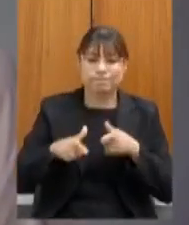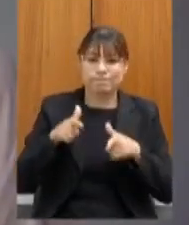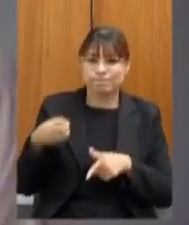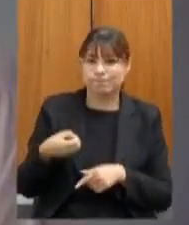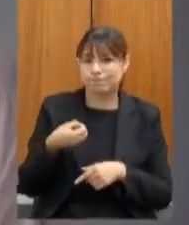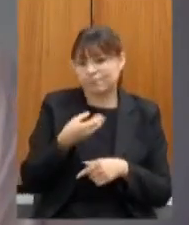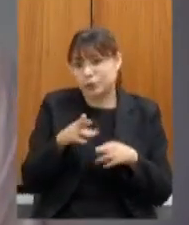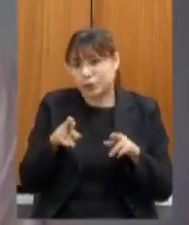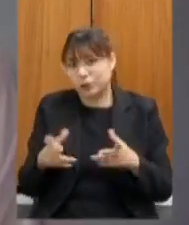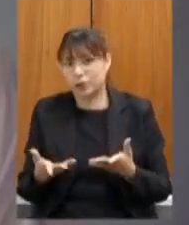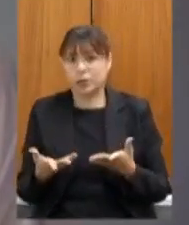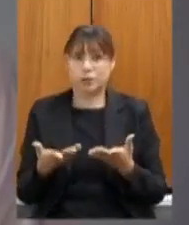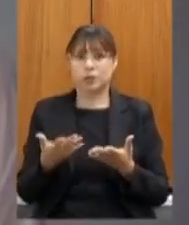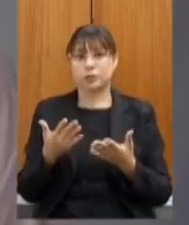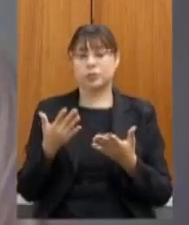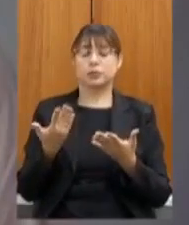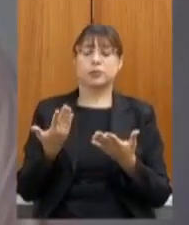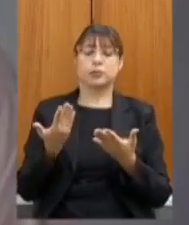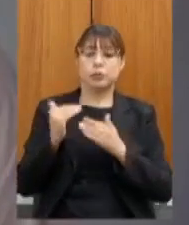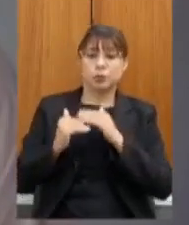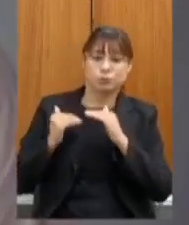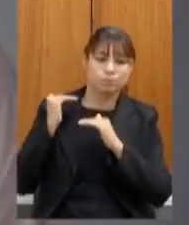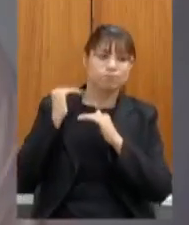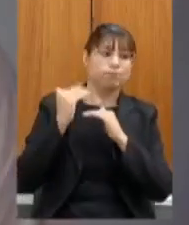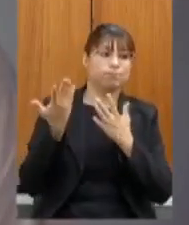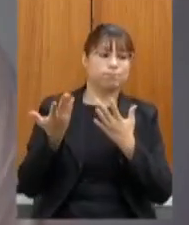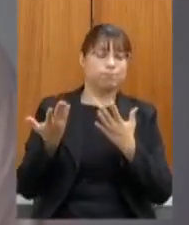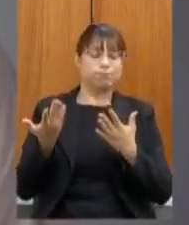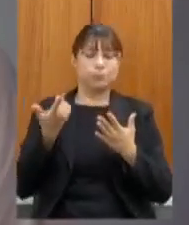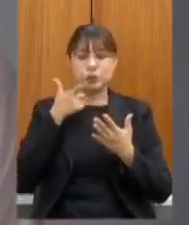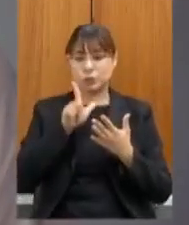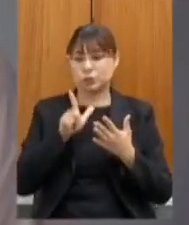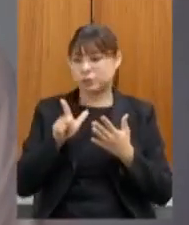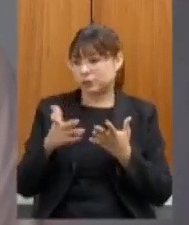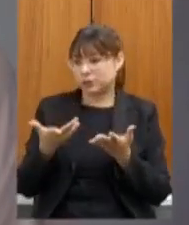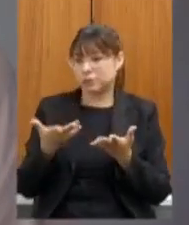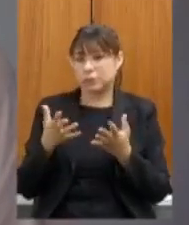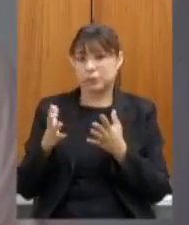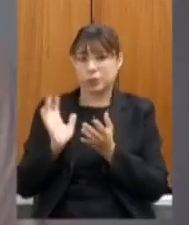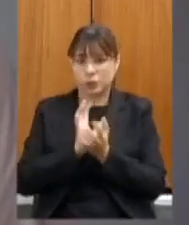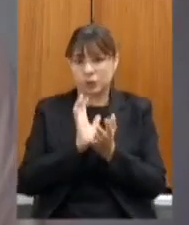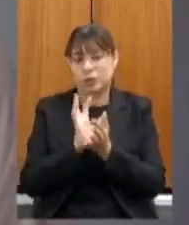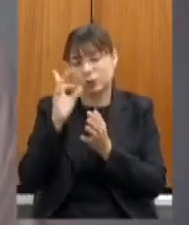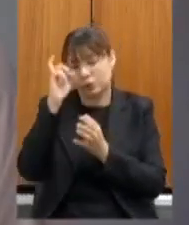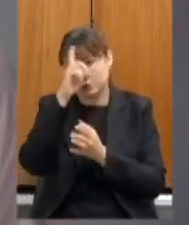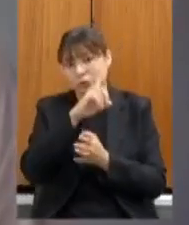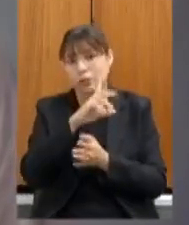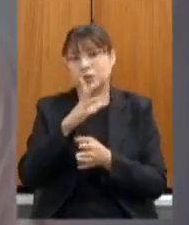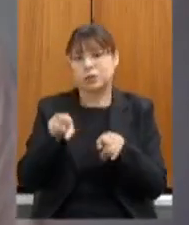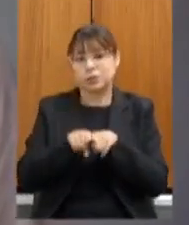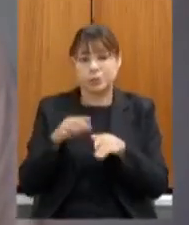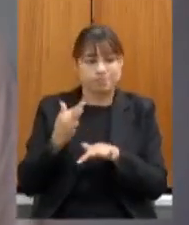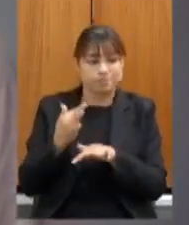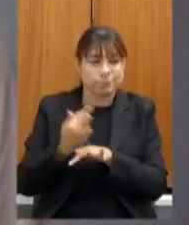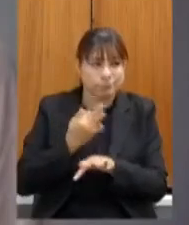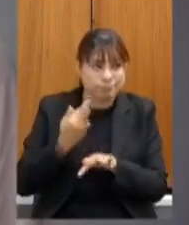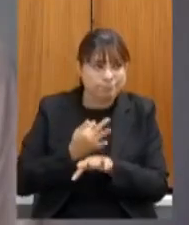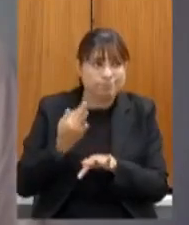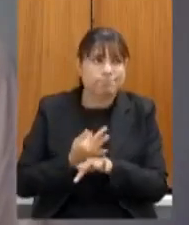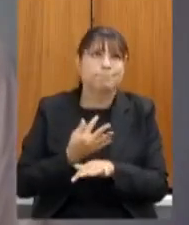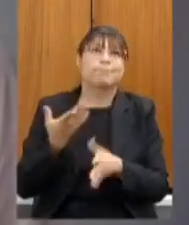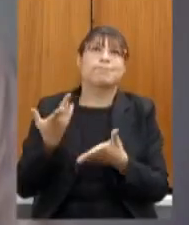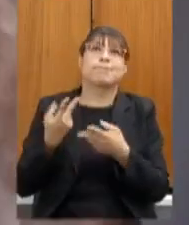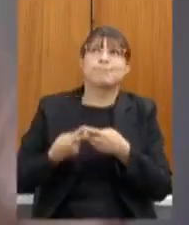superando toda a questão e compreendendo e sendo tolerante compreendendo tendo paciência também